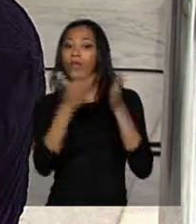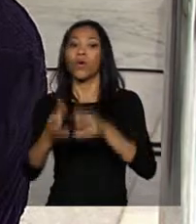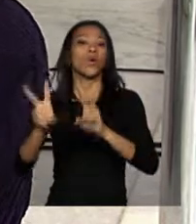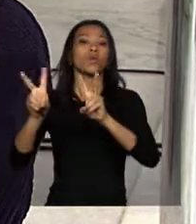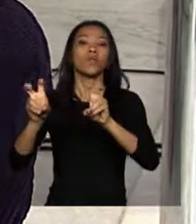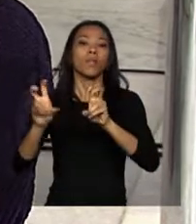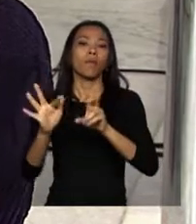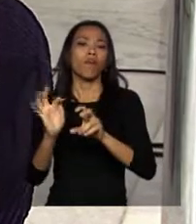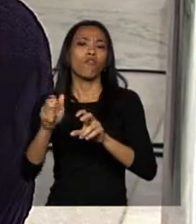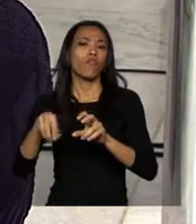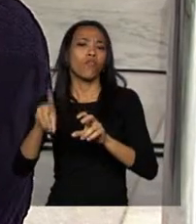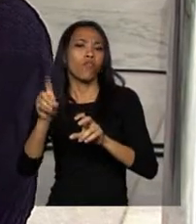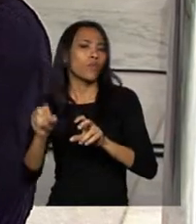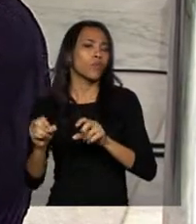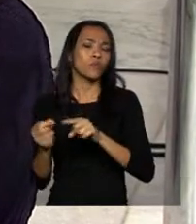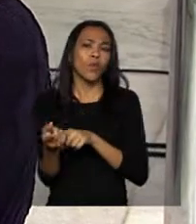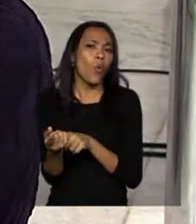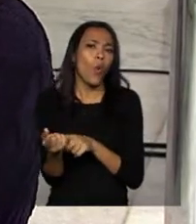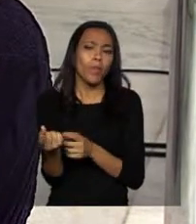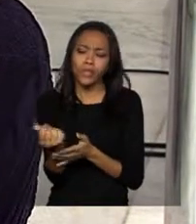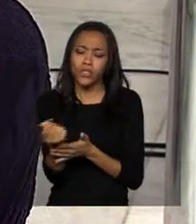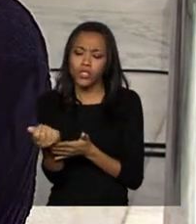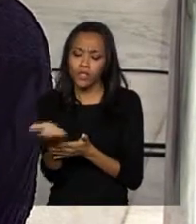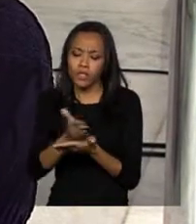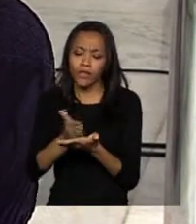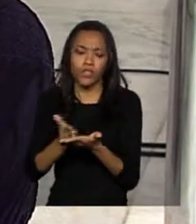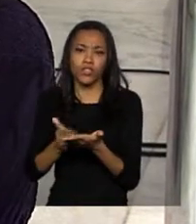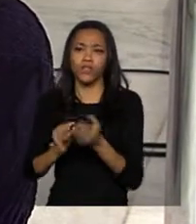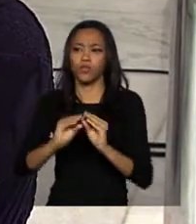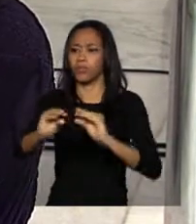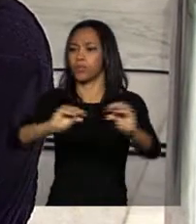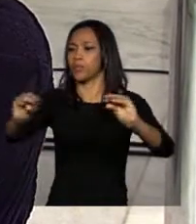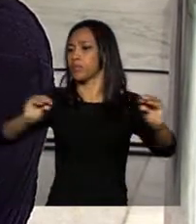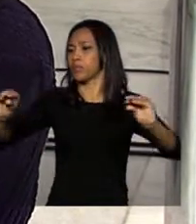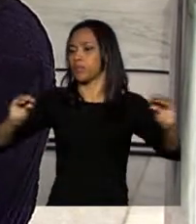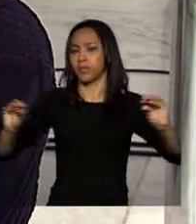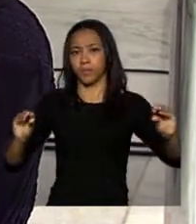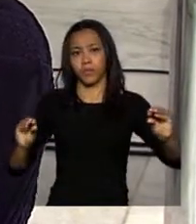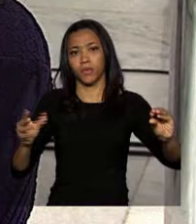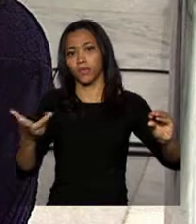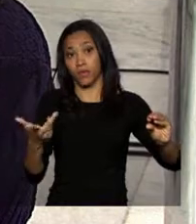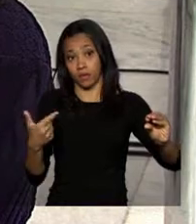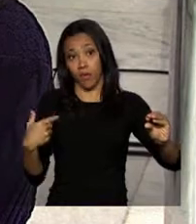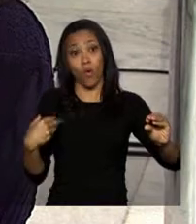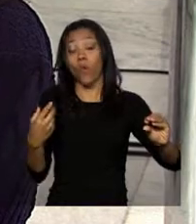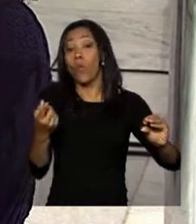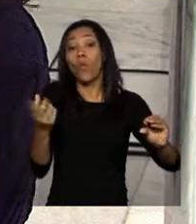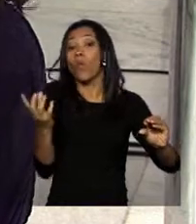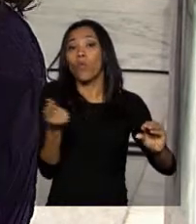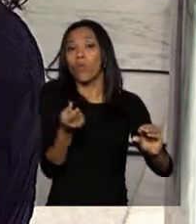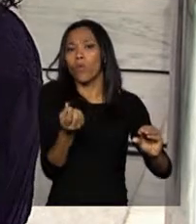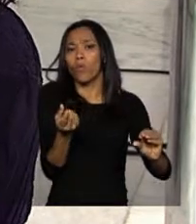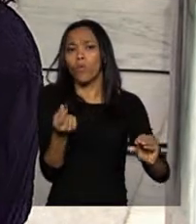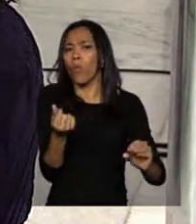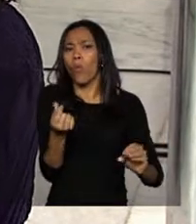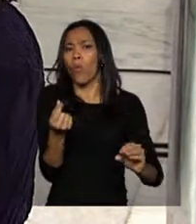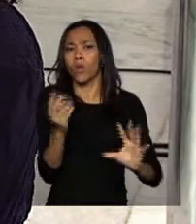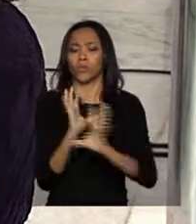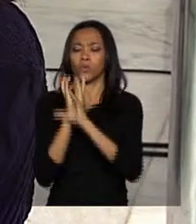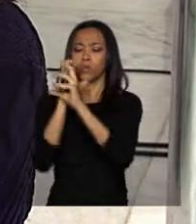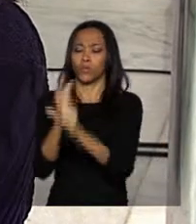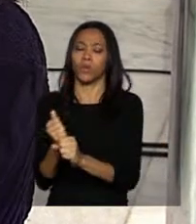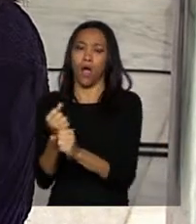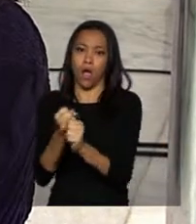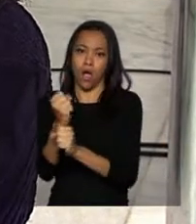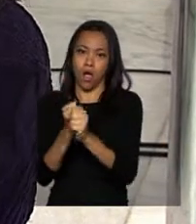definição de como esses recursos vão ser distribuídos às comunidades e alguma perspectiva de arrecadação nos próximos anos. E uma outra questão para a senhora é sobre